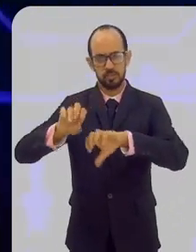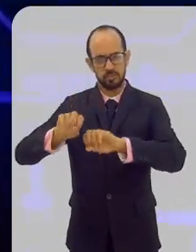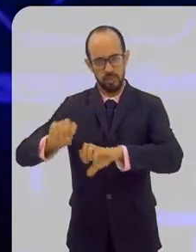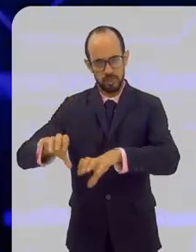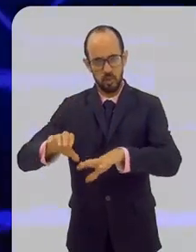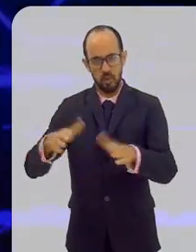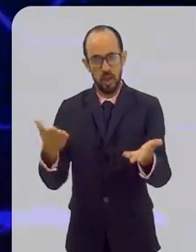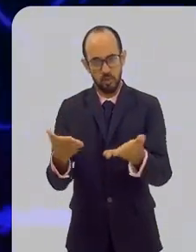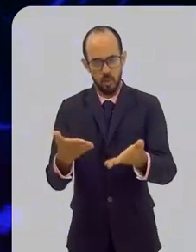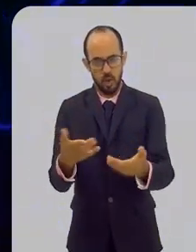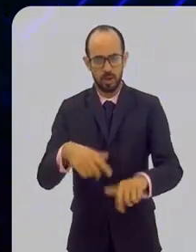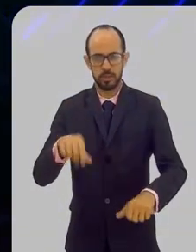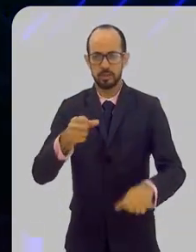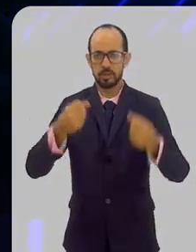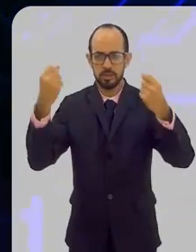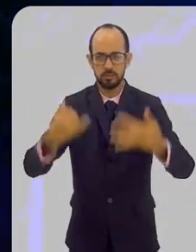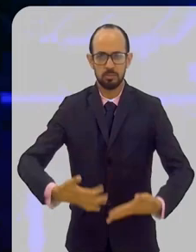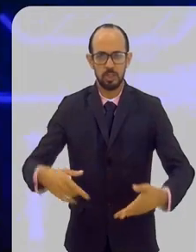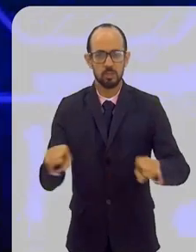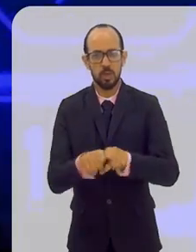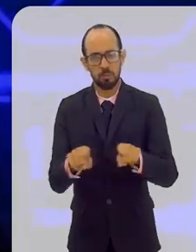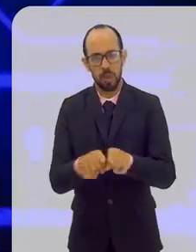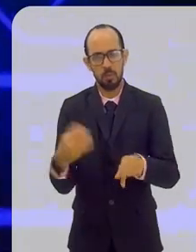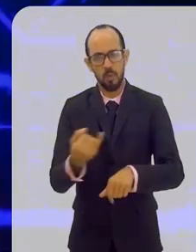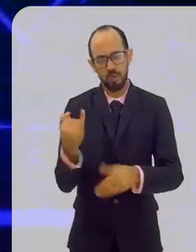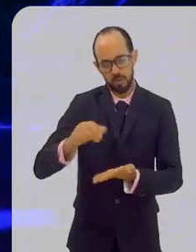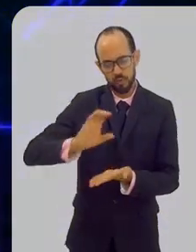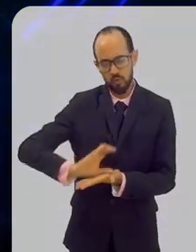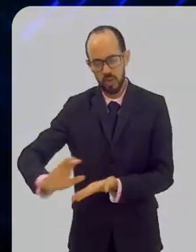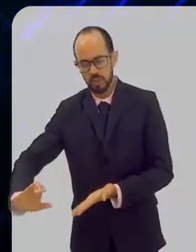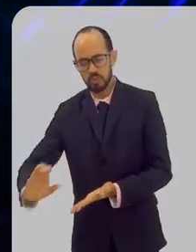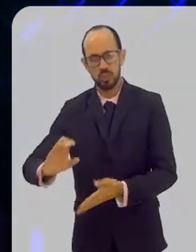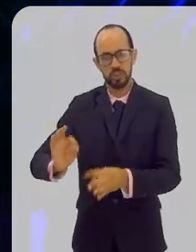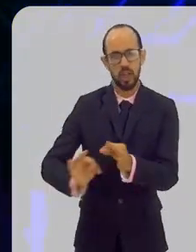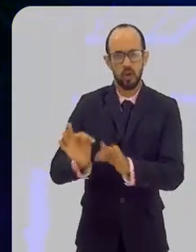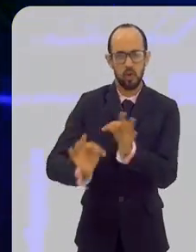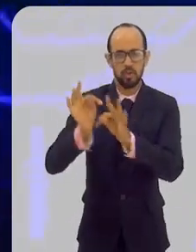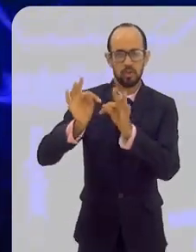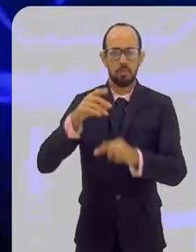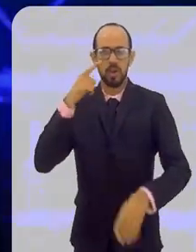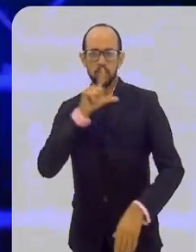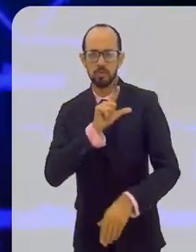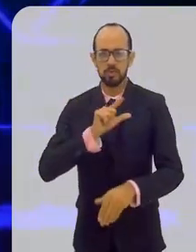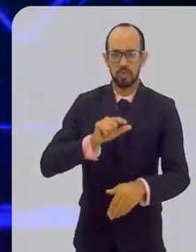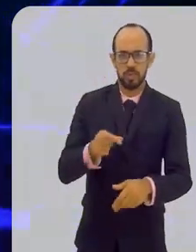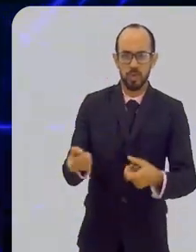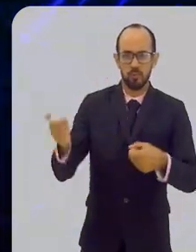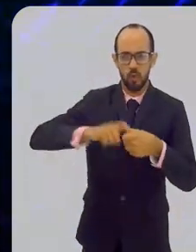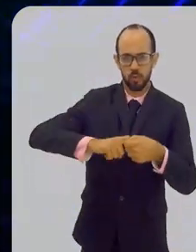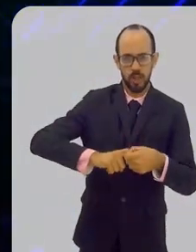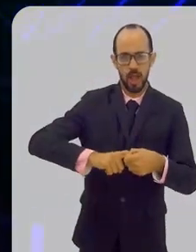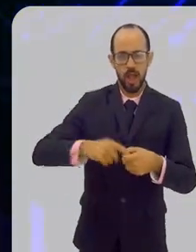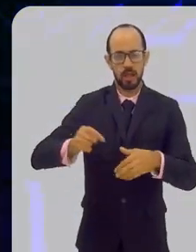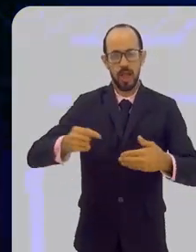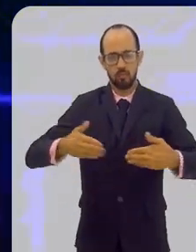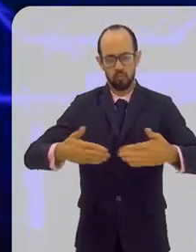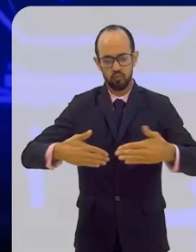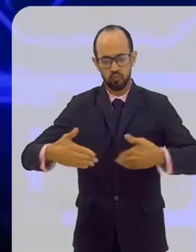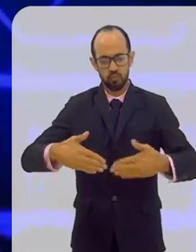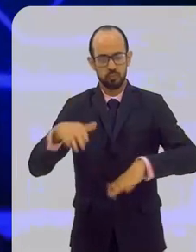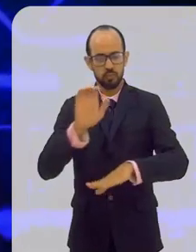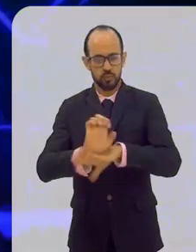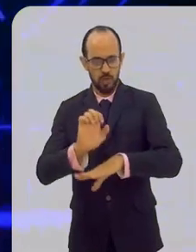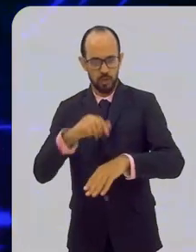do campo educacional enfatizam a importância de investir em tecnologia como forma de avançar na reindustrialização do Estado,